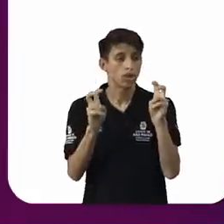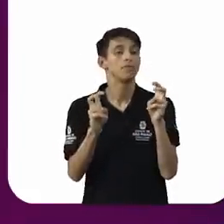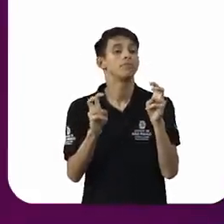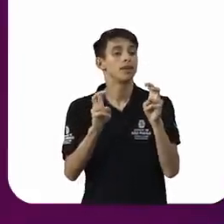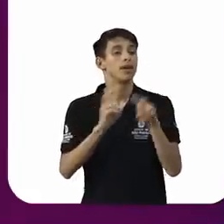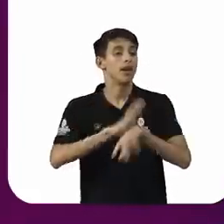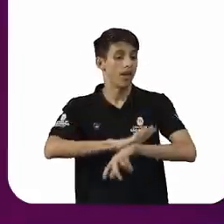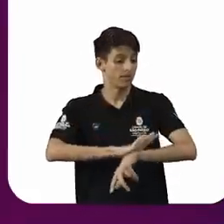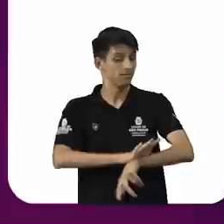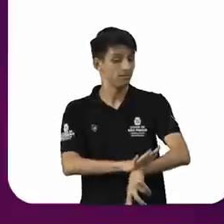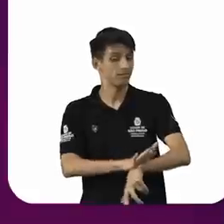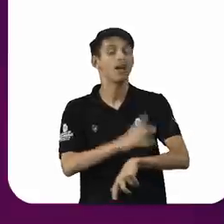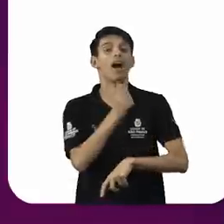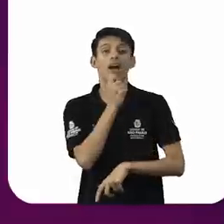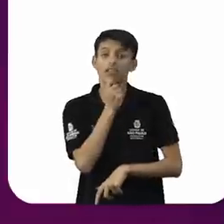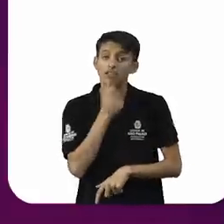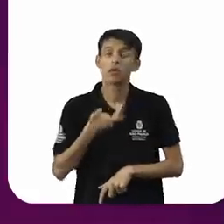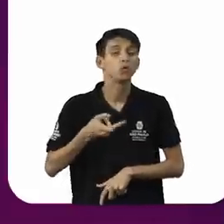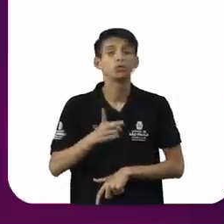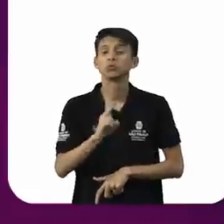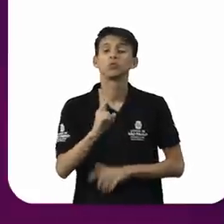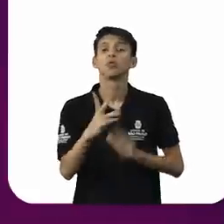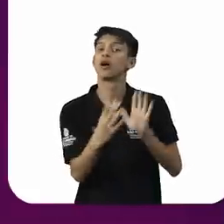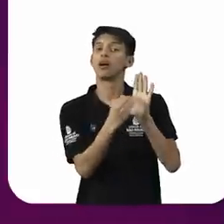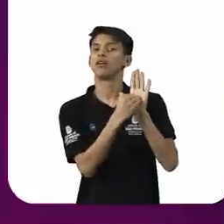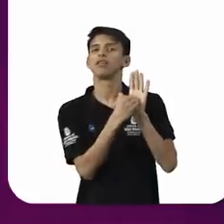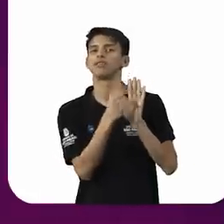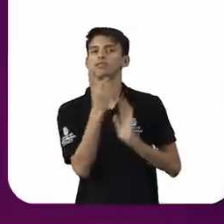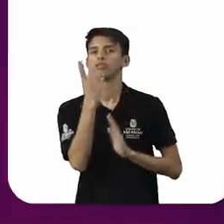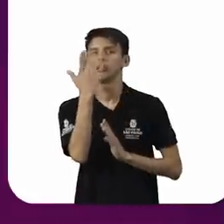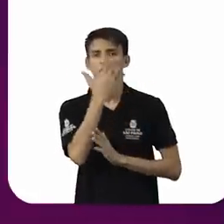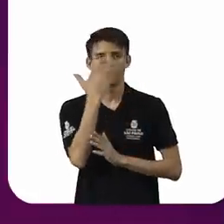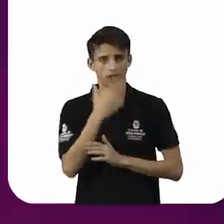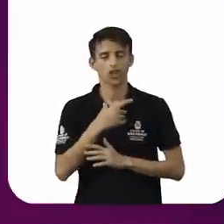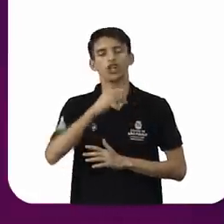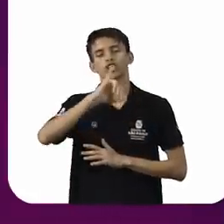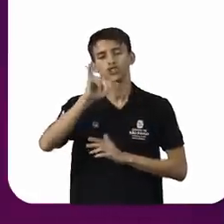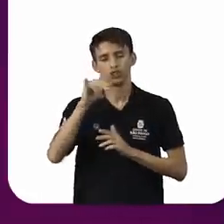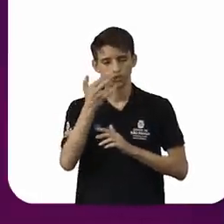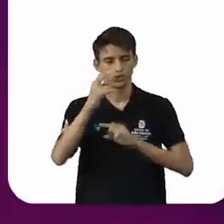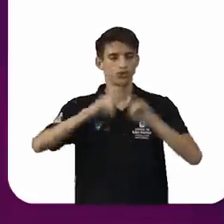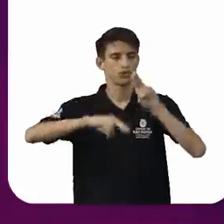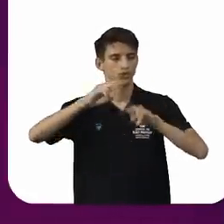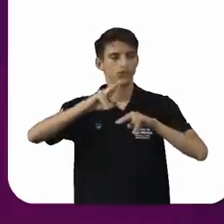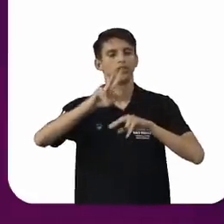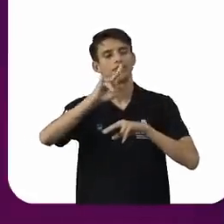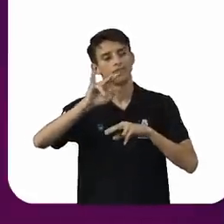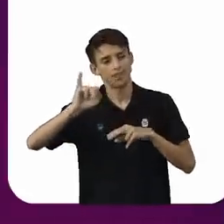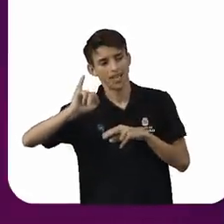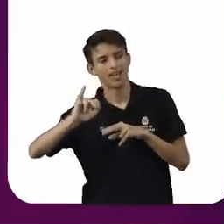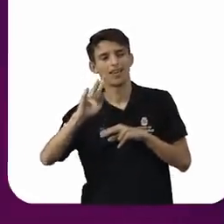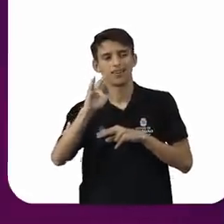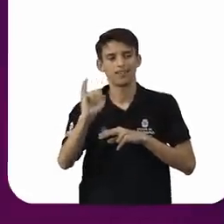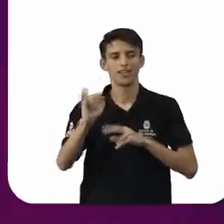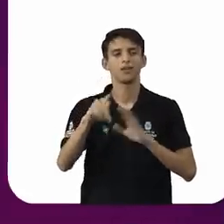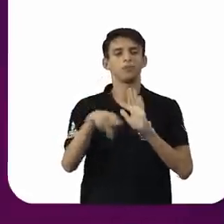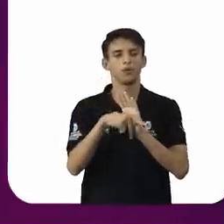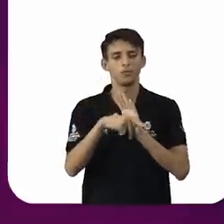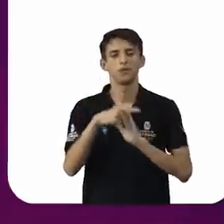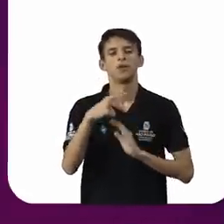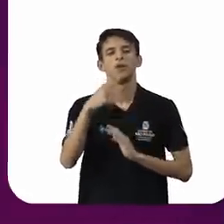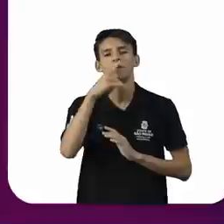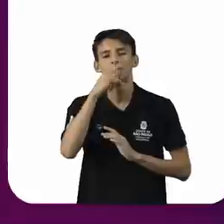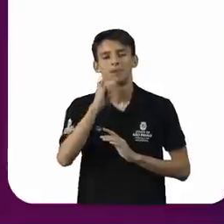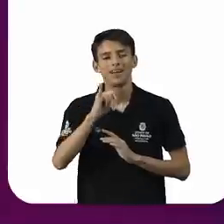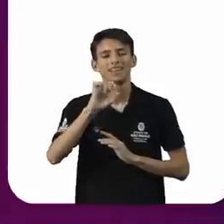e está em vigor ainda e ninguém diz isso, né? Então vai sair em junho e com o prefácio do Pai Sidney, que aliás